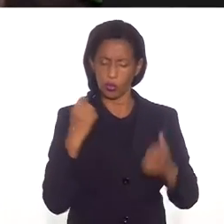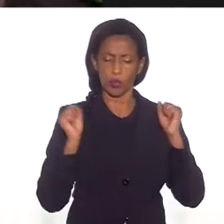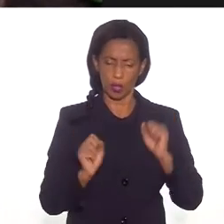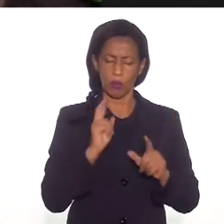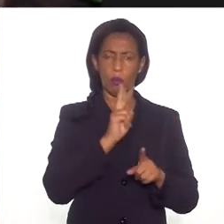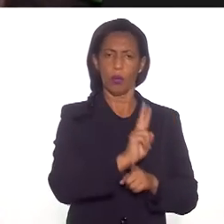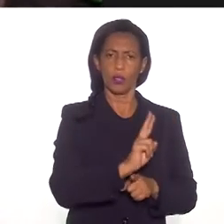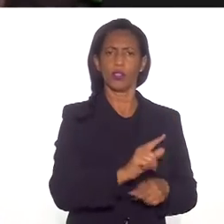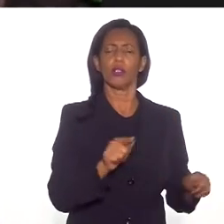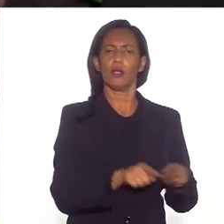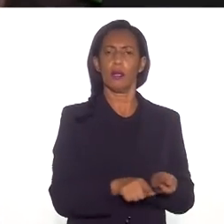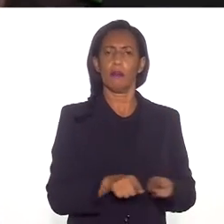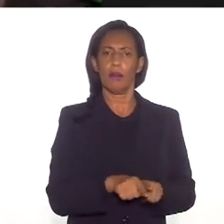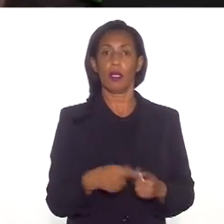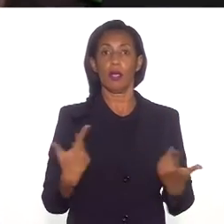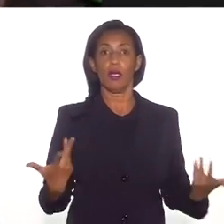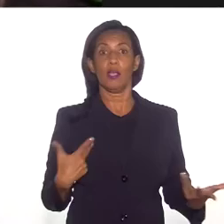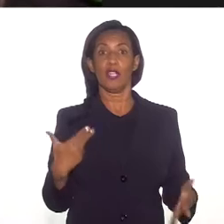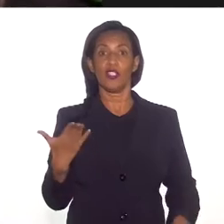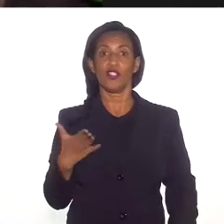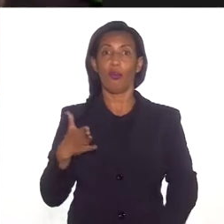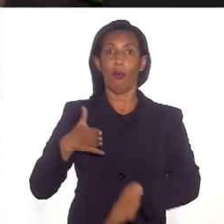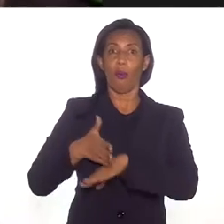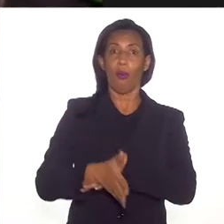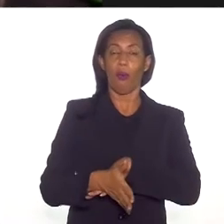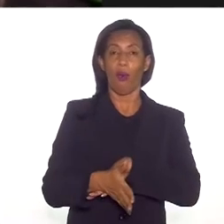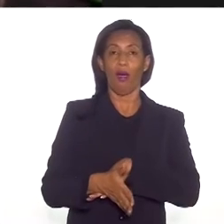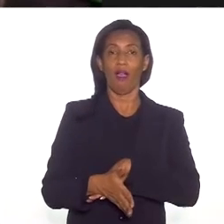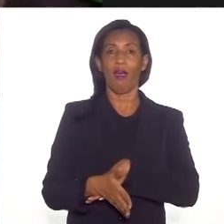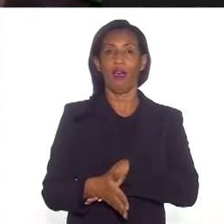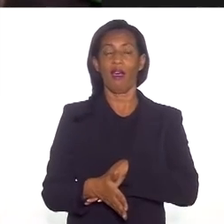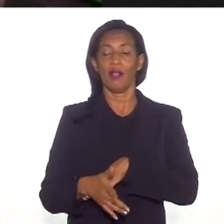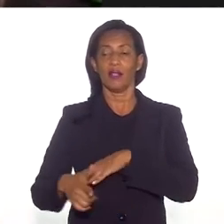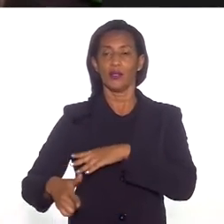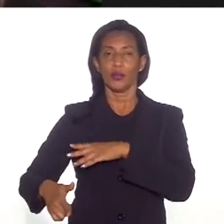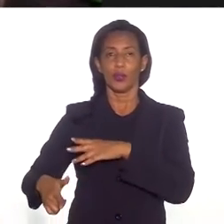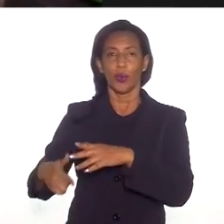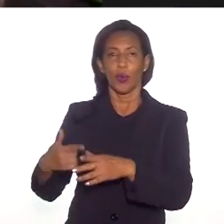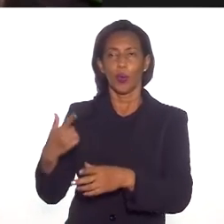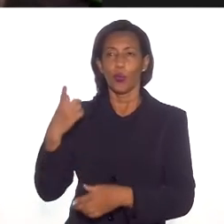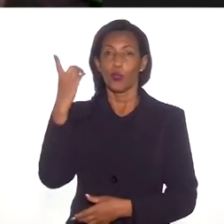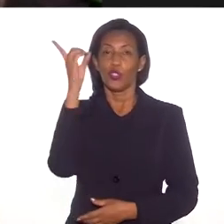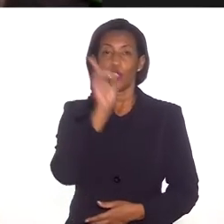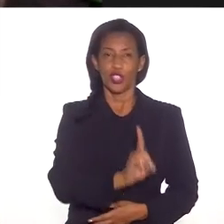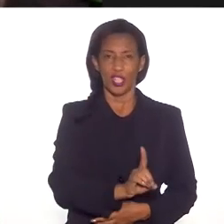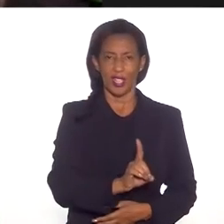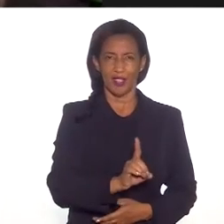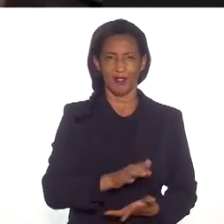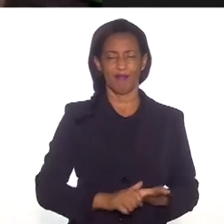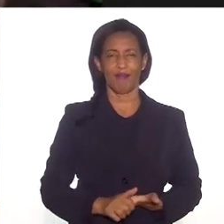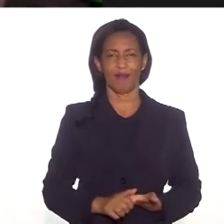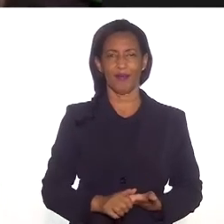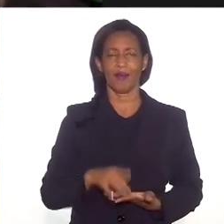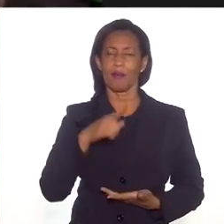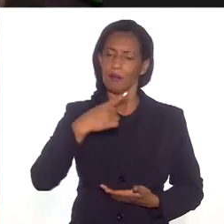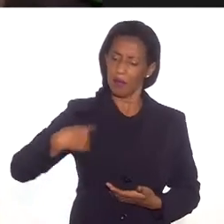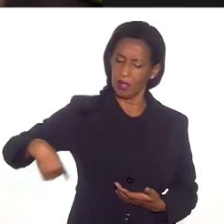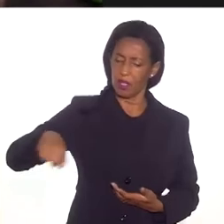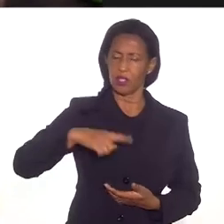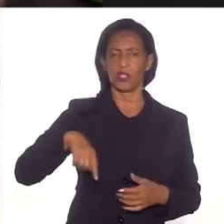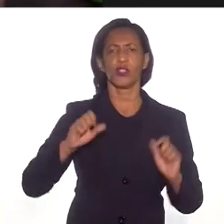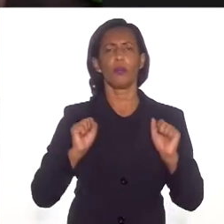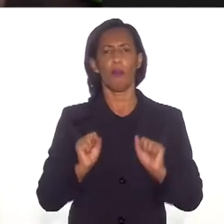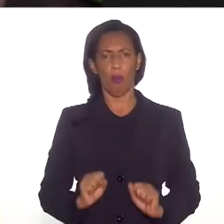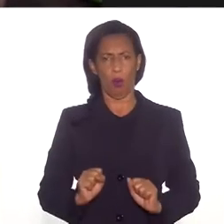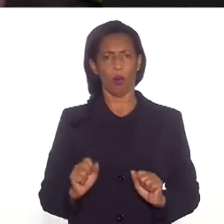podemos. E aí a gente vai dominar os instrumentos do direito para que a